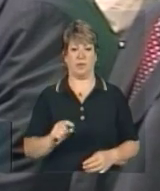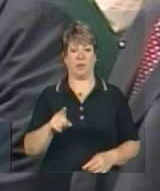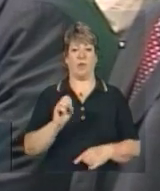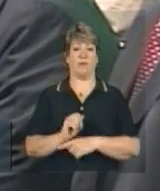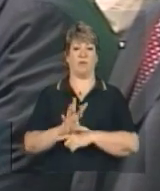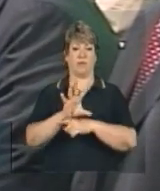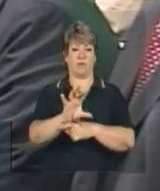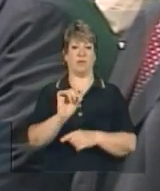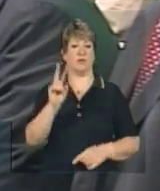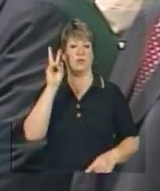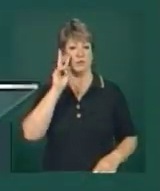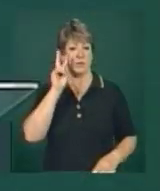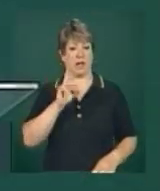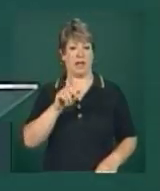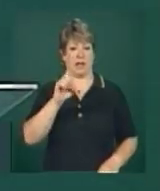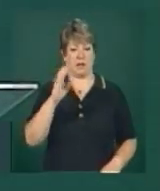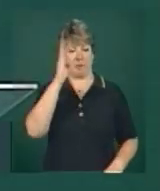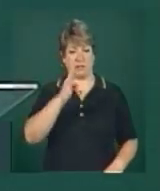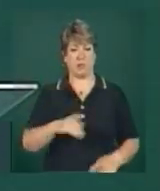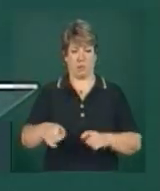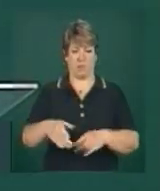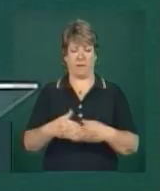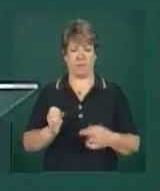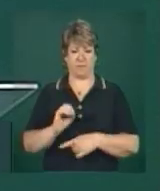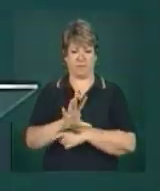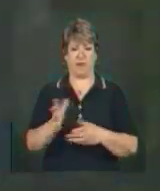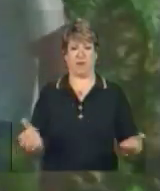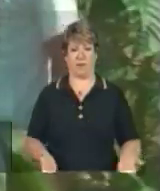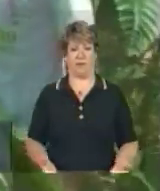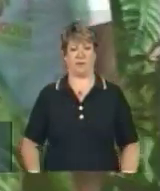institucional sobre a rede Brasil Rural. Por favor.